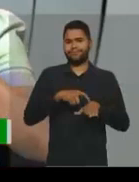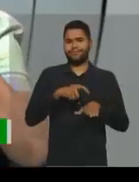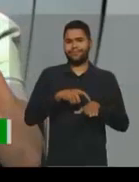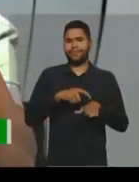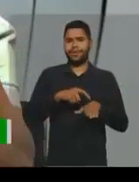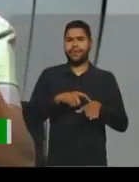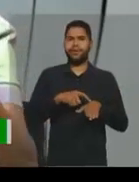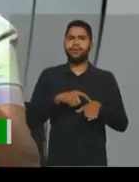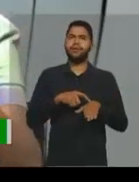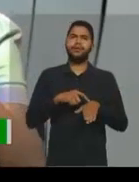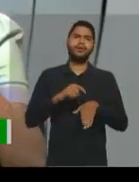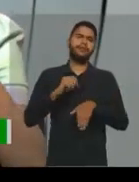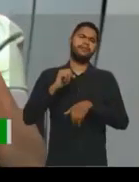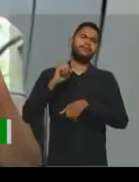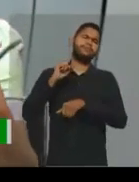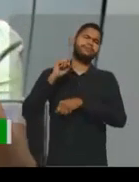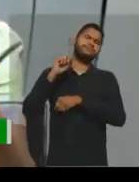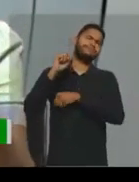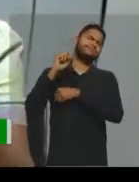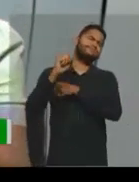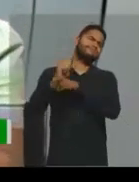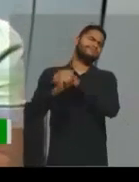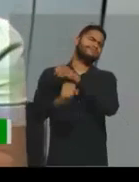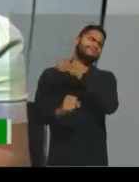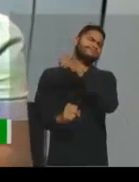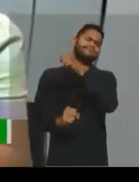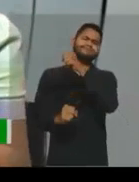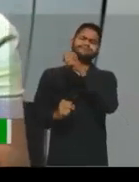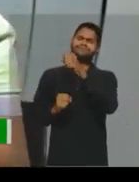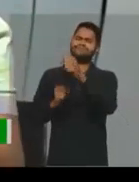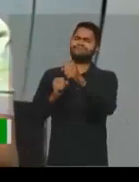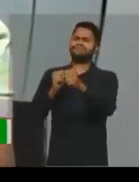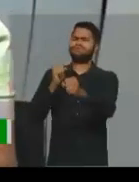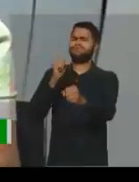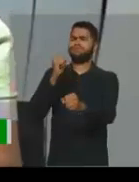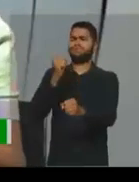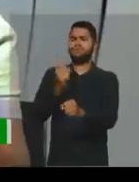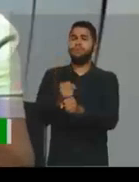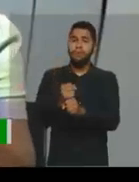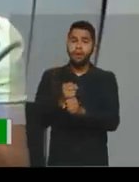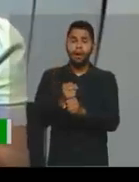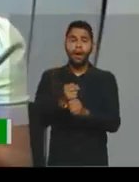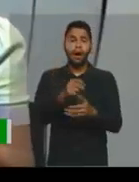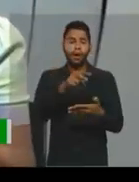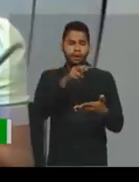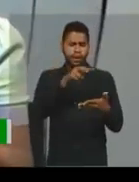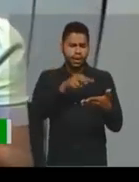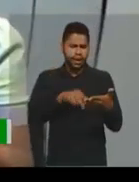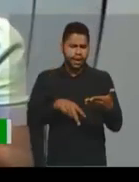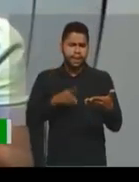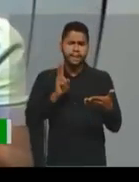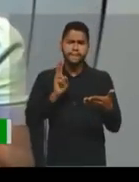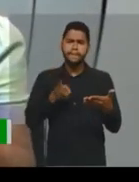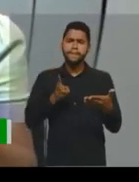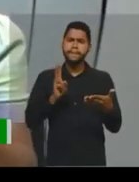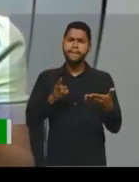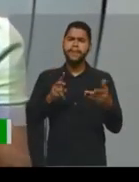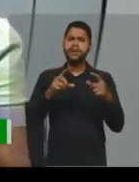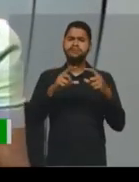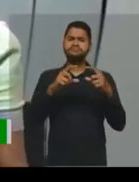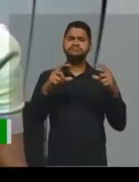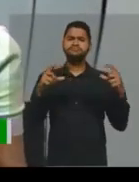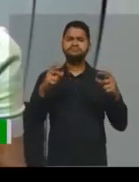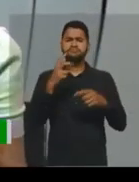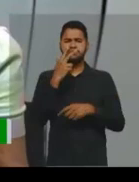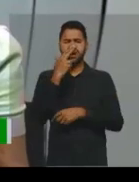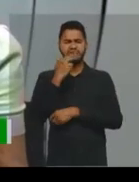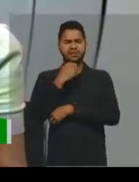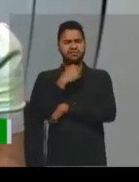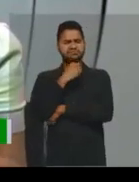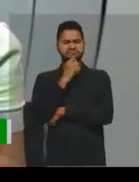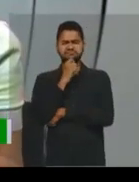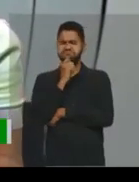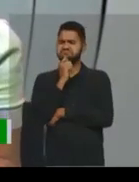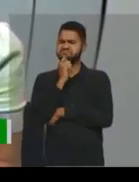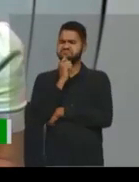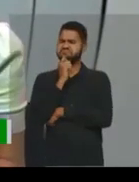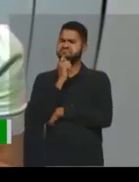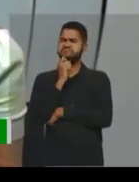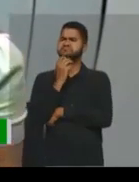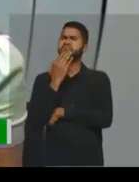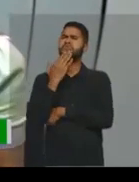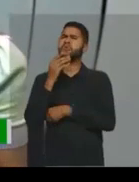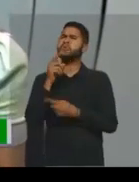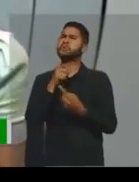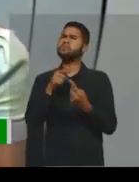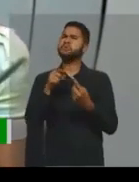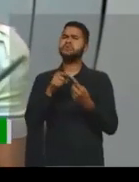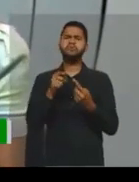Daqui a anos, né, décadas, ao ler essa mesma charge, ela vai perder um